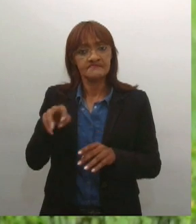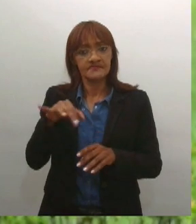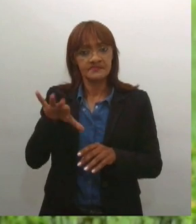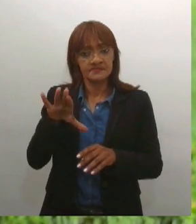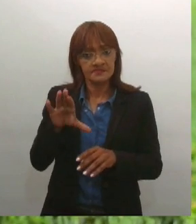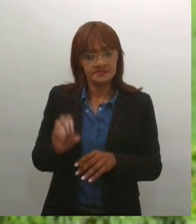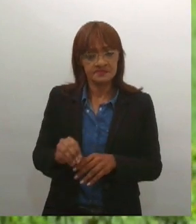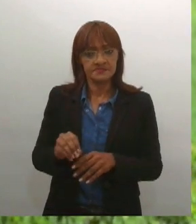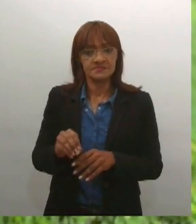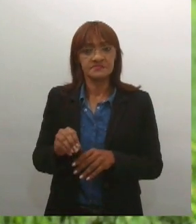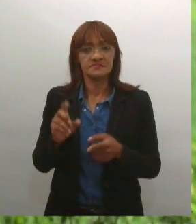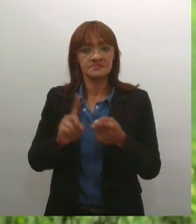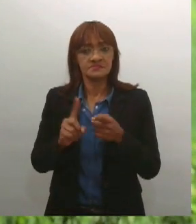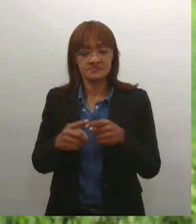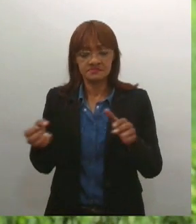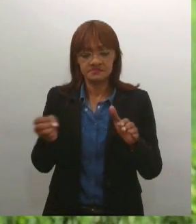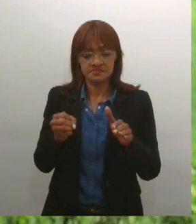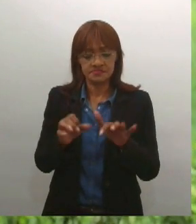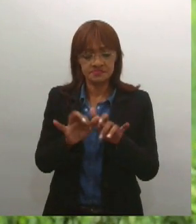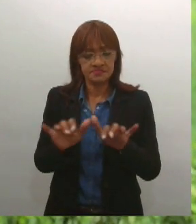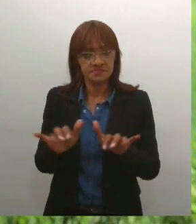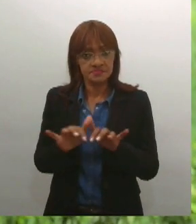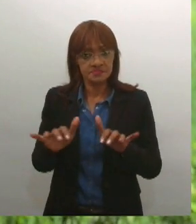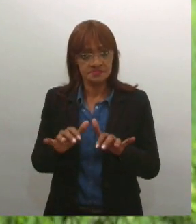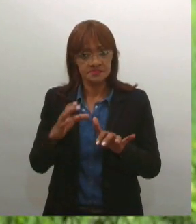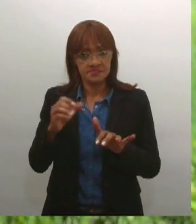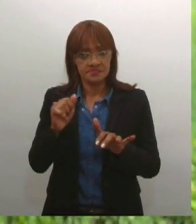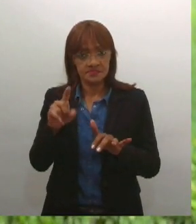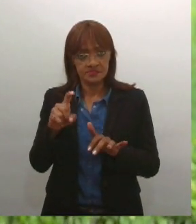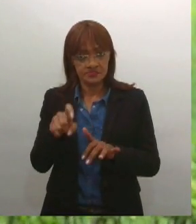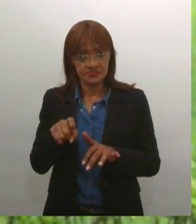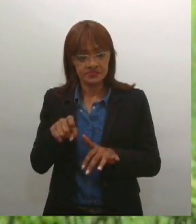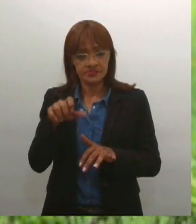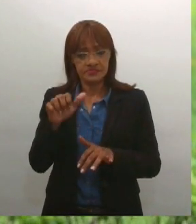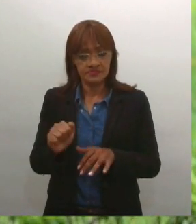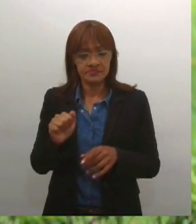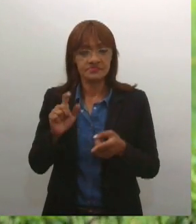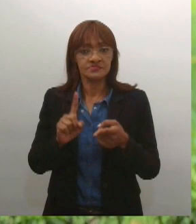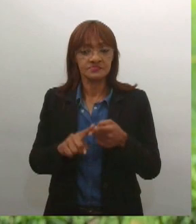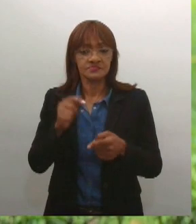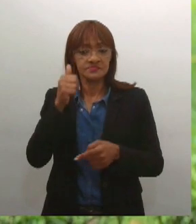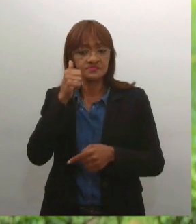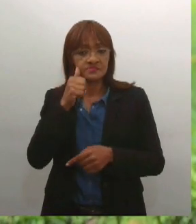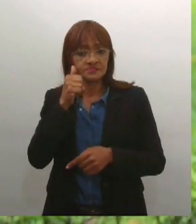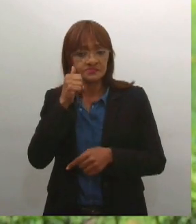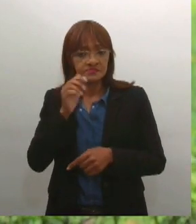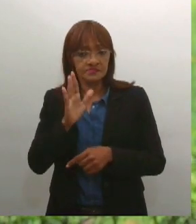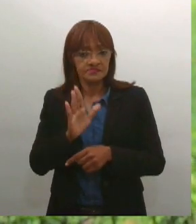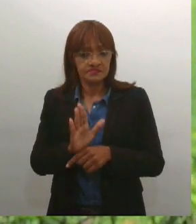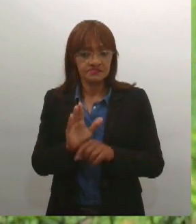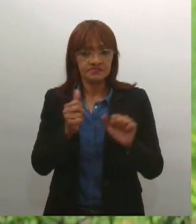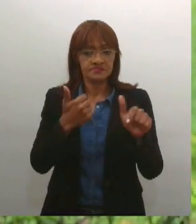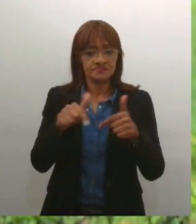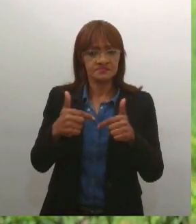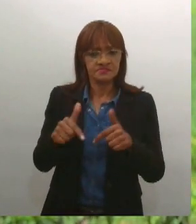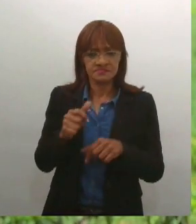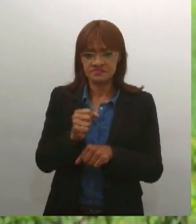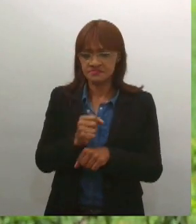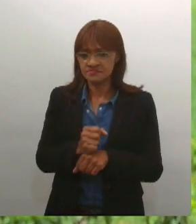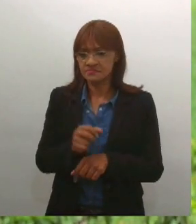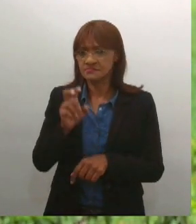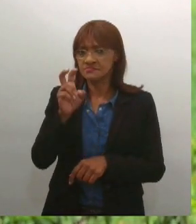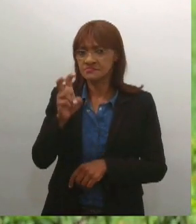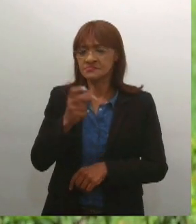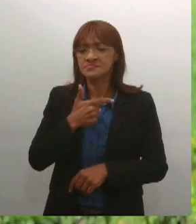caixa. Temos vagas afirmativas para mulheres de auxiliar de linha de produção, são cinco vagas,